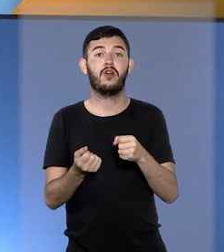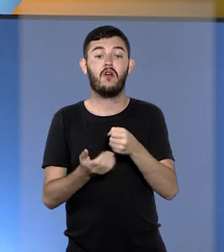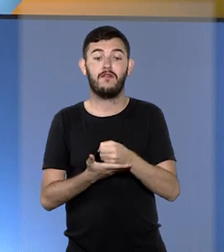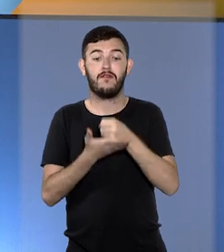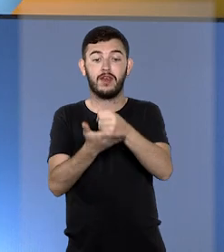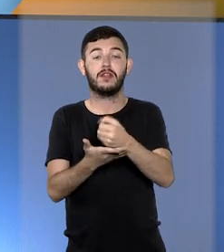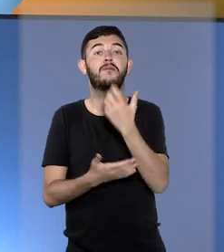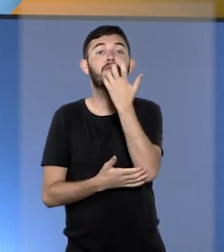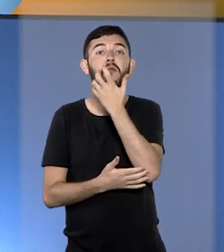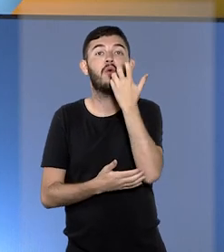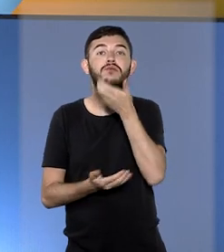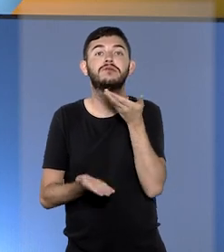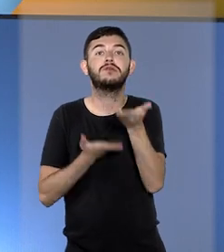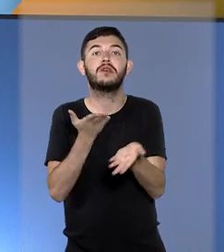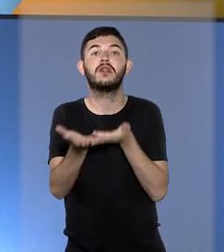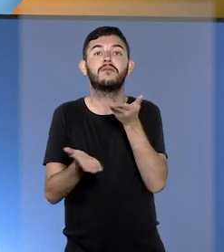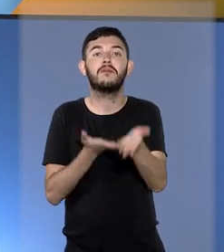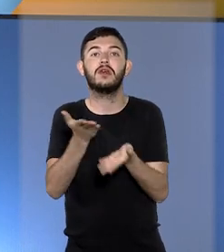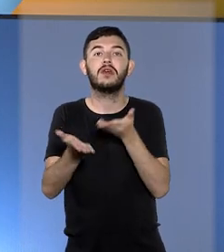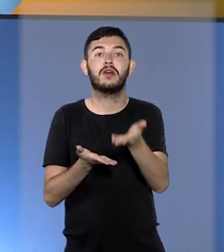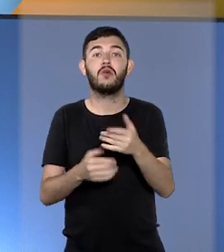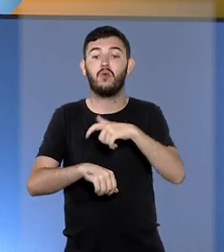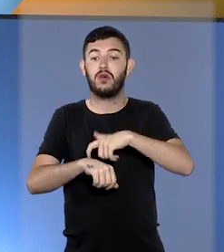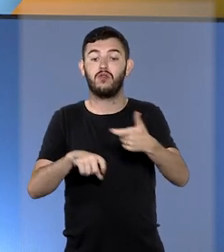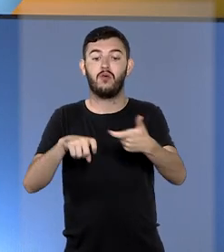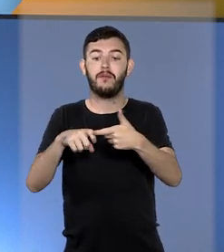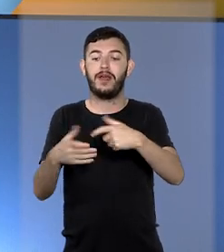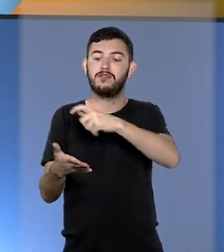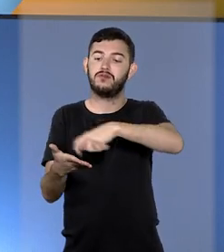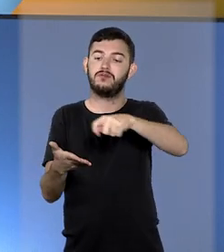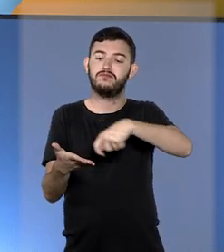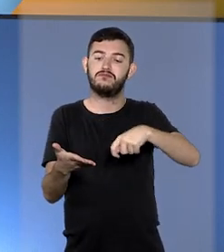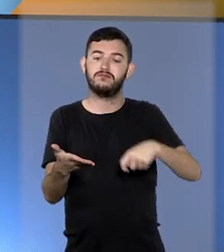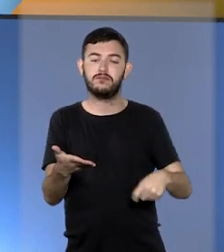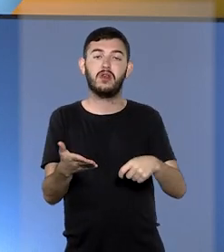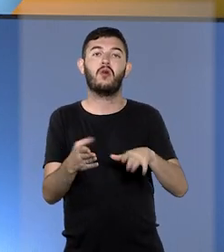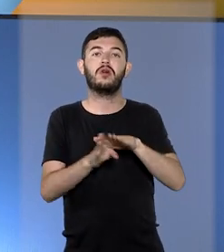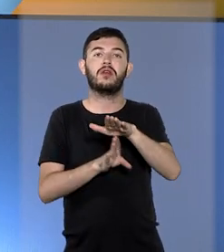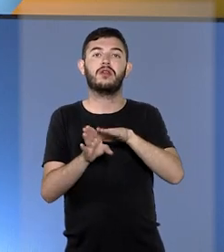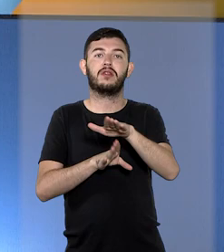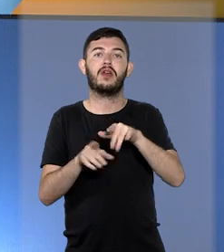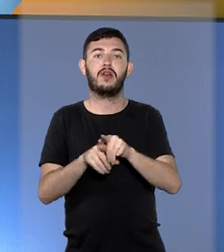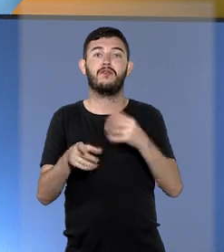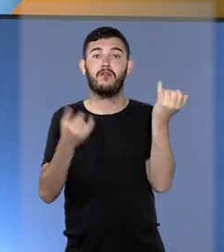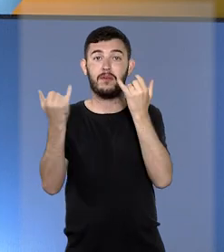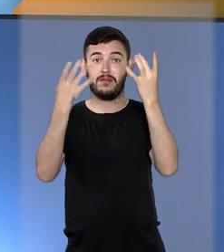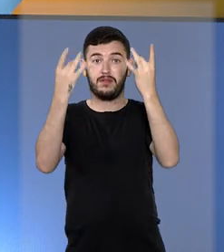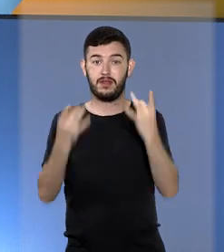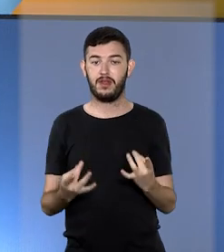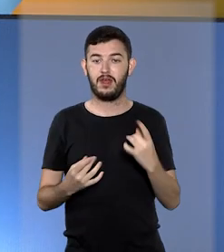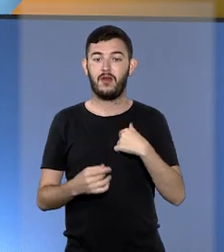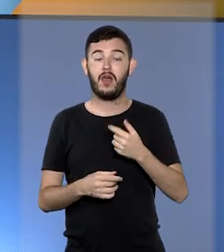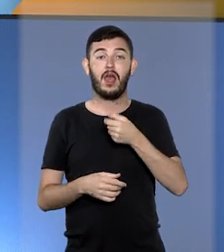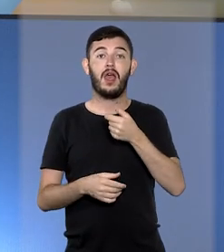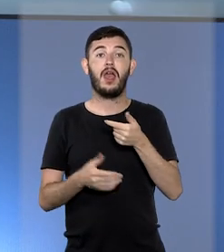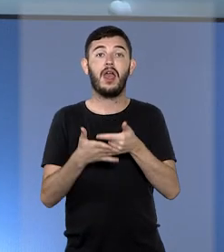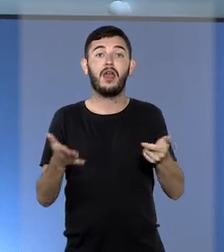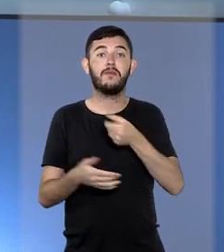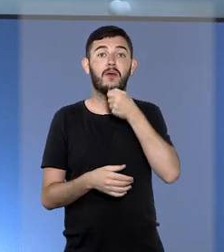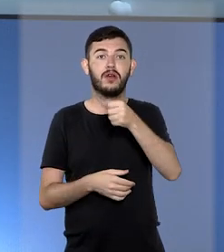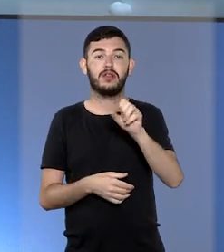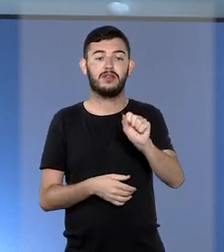a oferta de musicoterapia mediante prescrição médica. Mais informações com a repórter Samanta Pessanha.